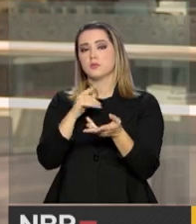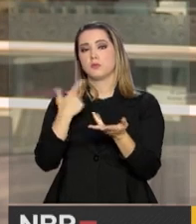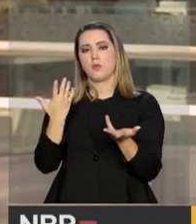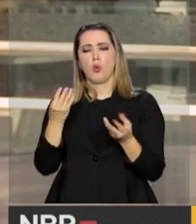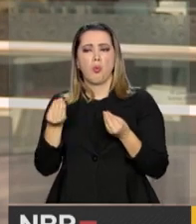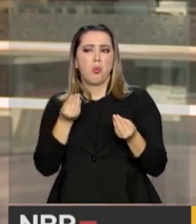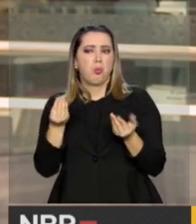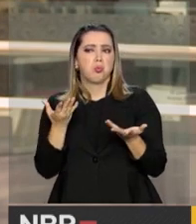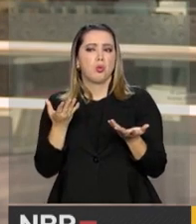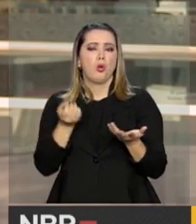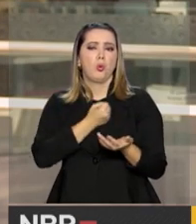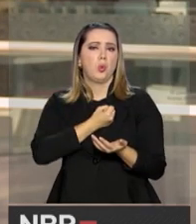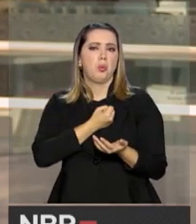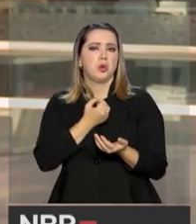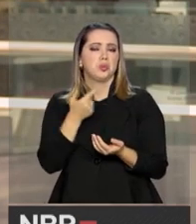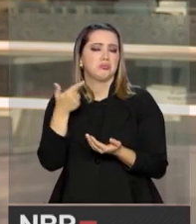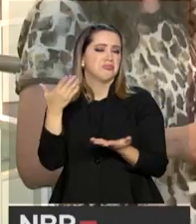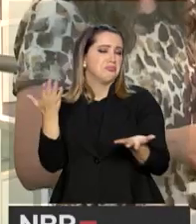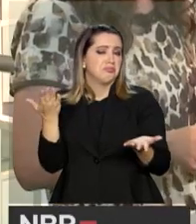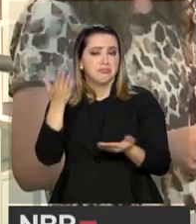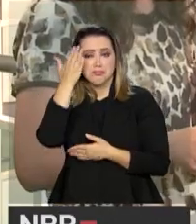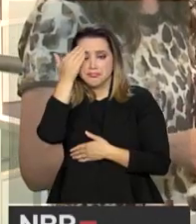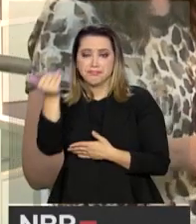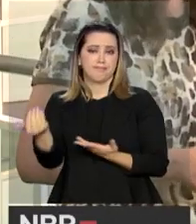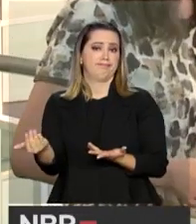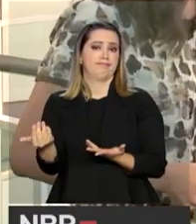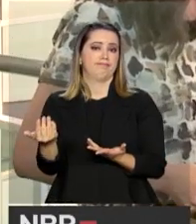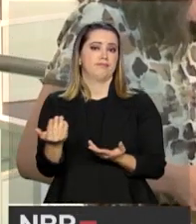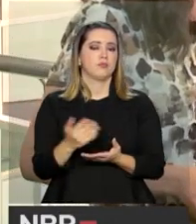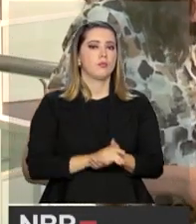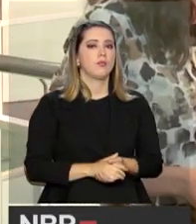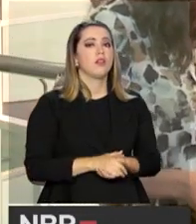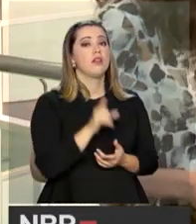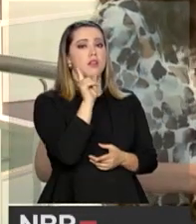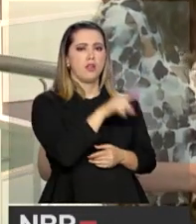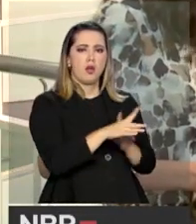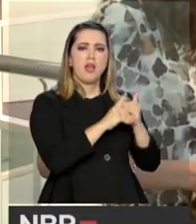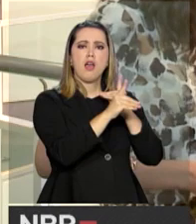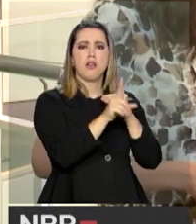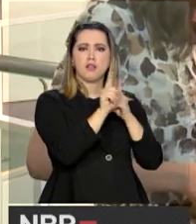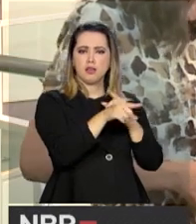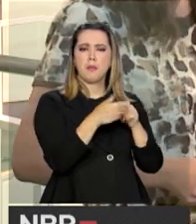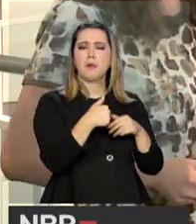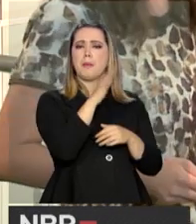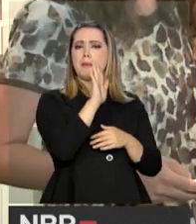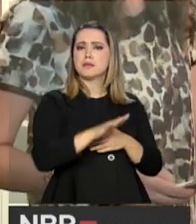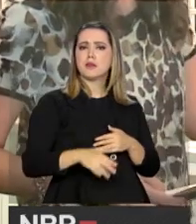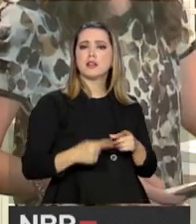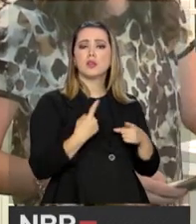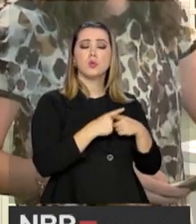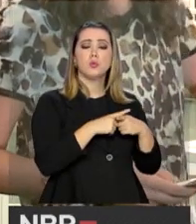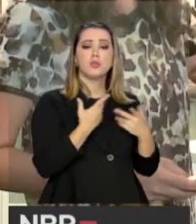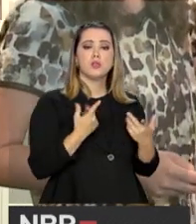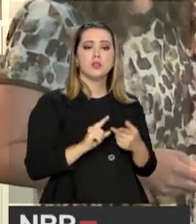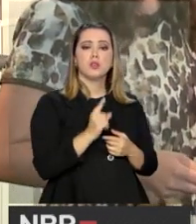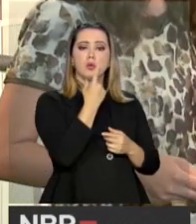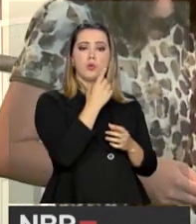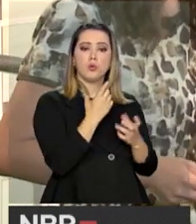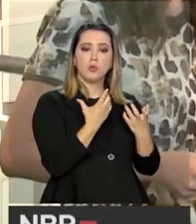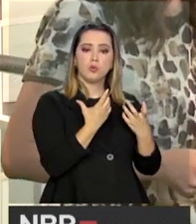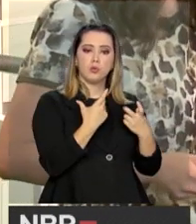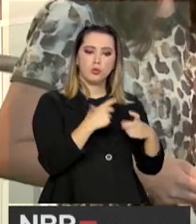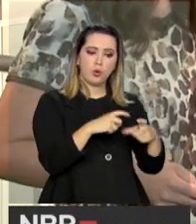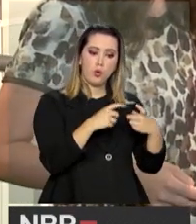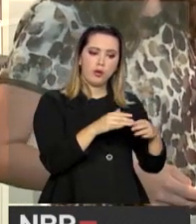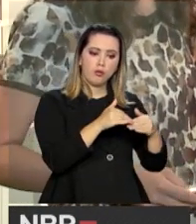quanto vai ser, nós não sabemos dizer. A EAD também é uma forma de baratear os cursos. Conta para a gente, por que uma instituição